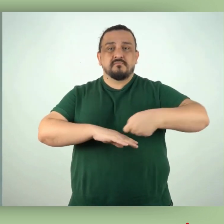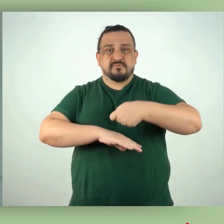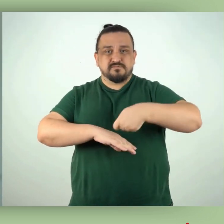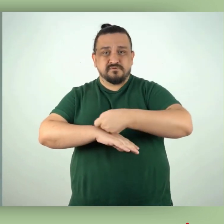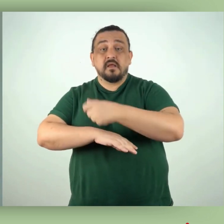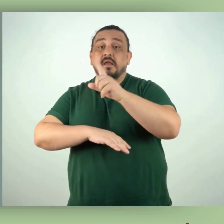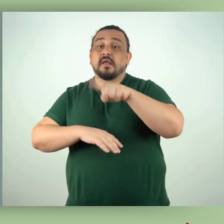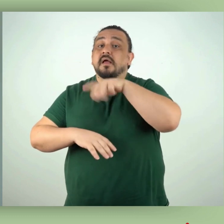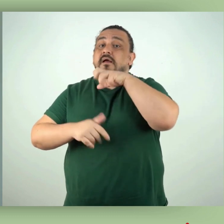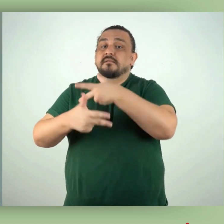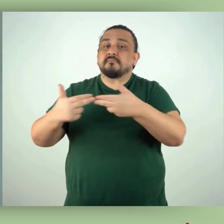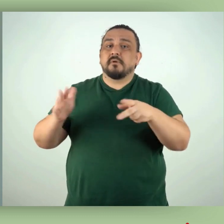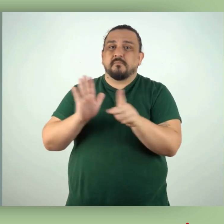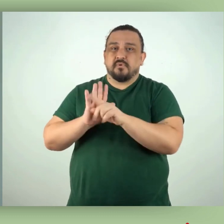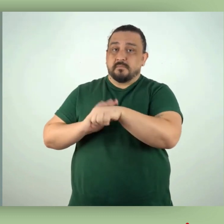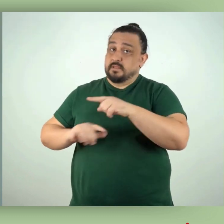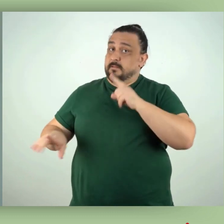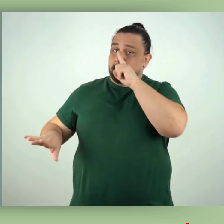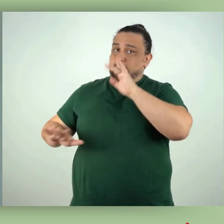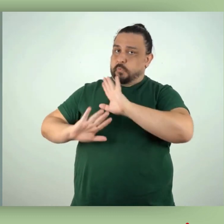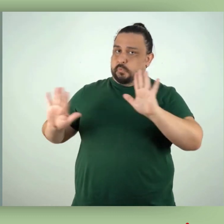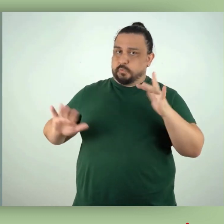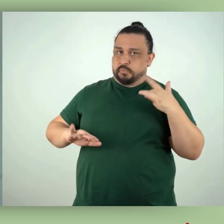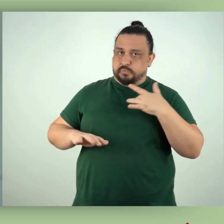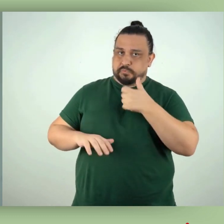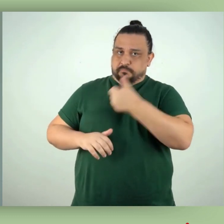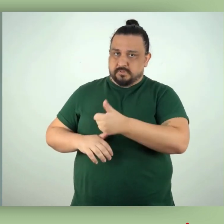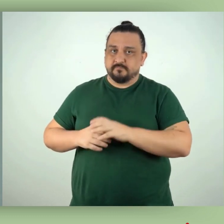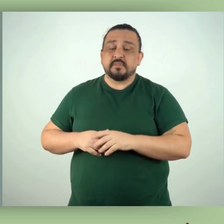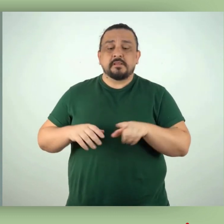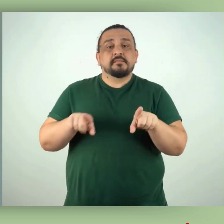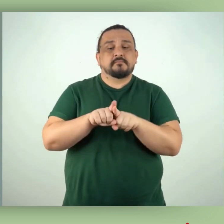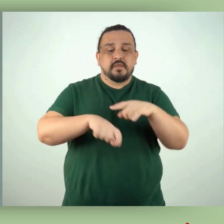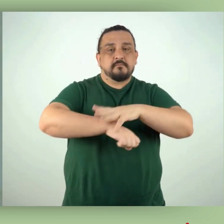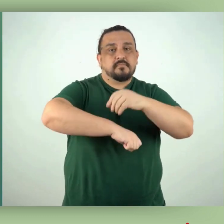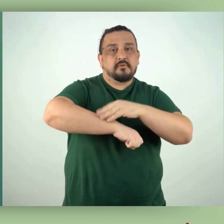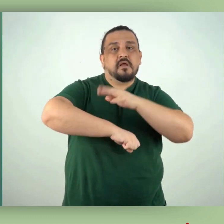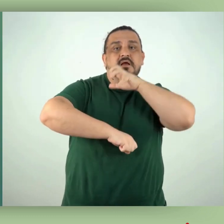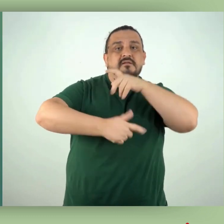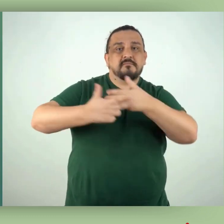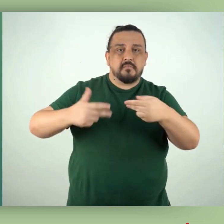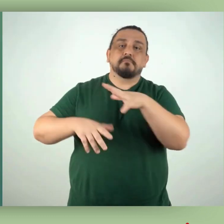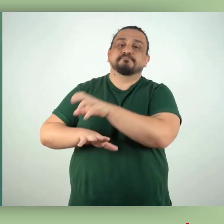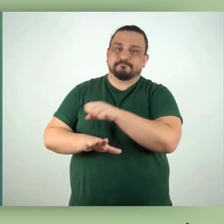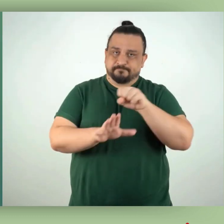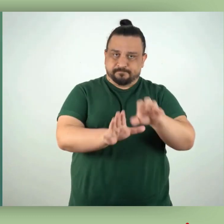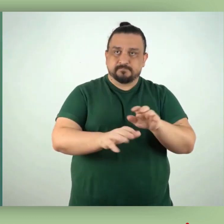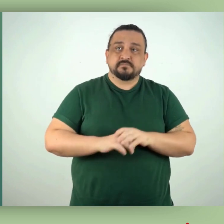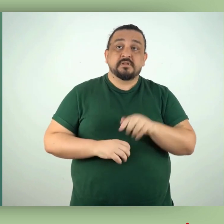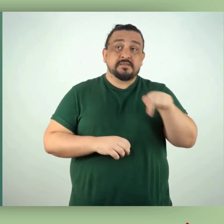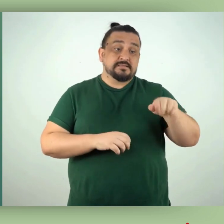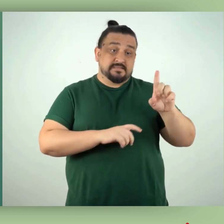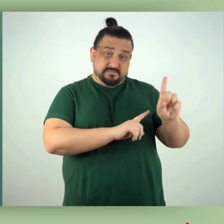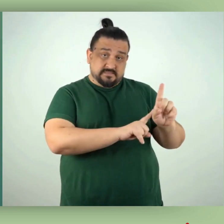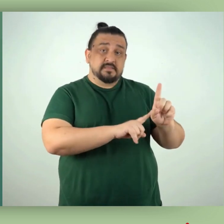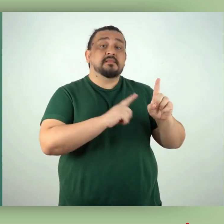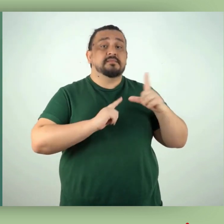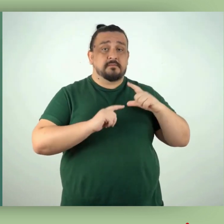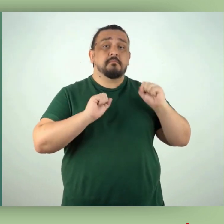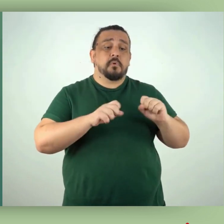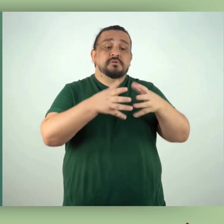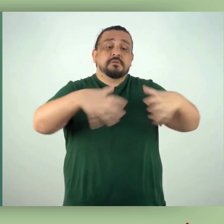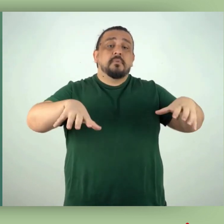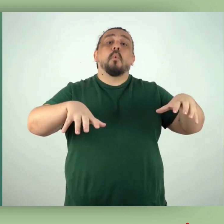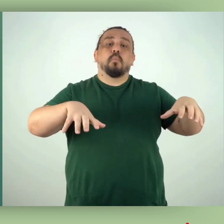de animais de biotério, sem risco biológico associado, pelos de animais. Os resíduos do grupo D são divididos em